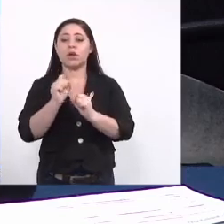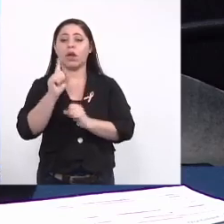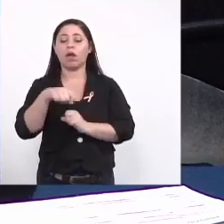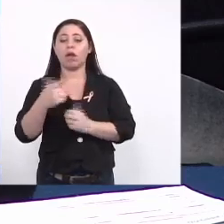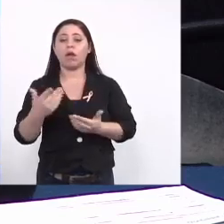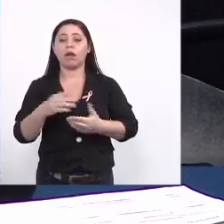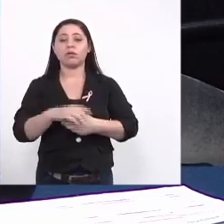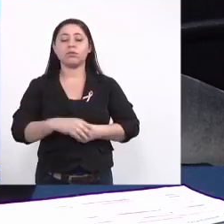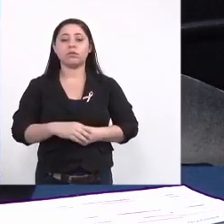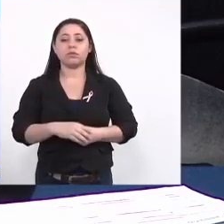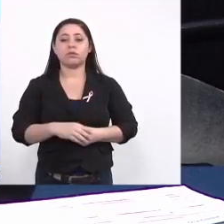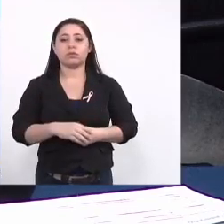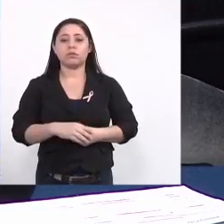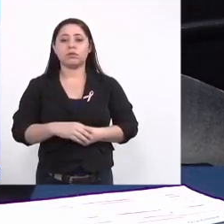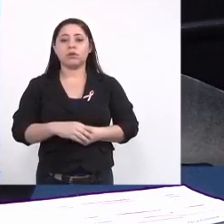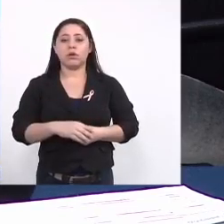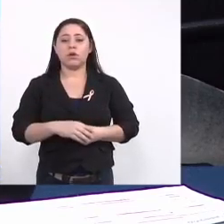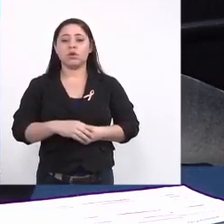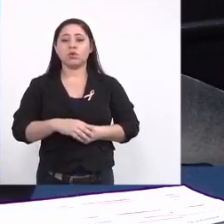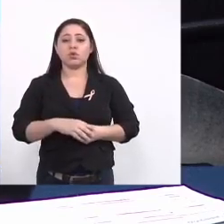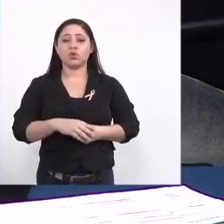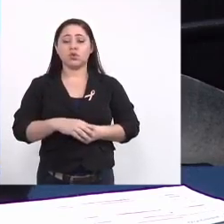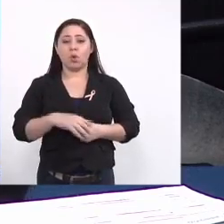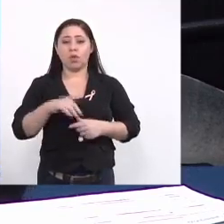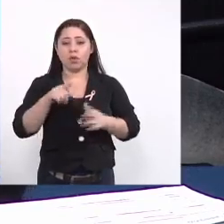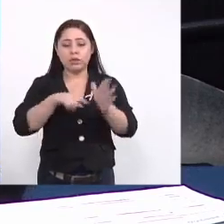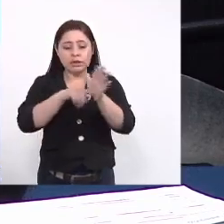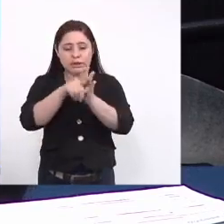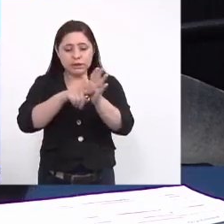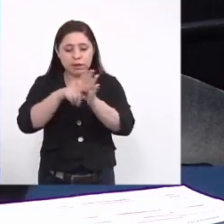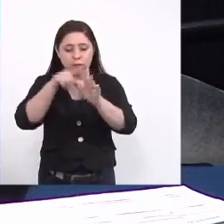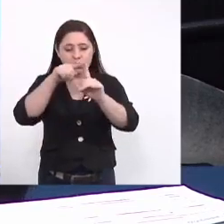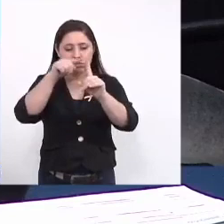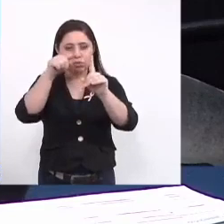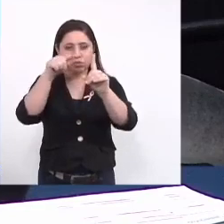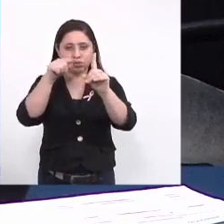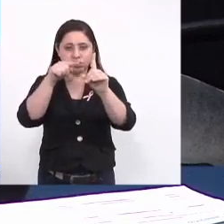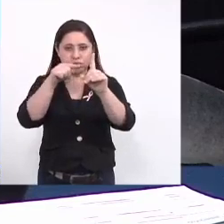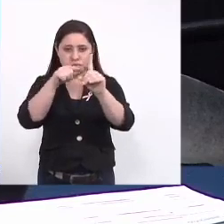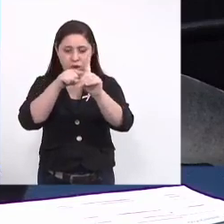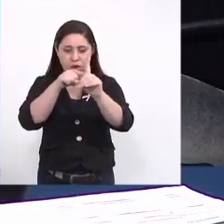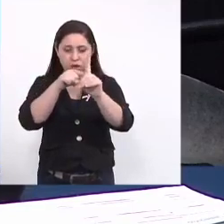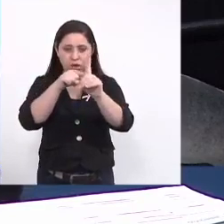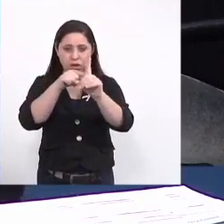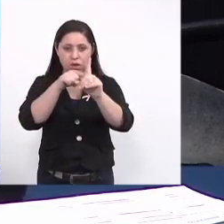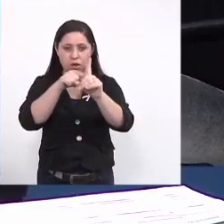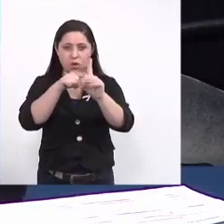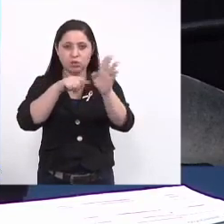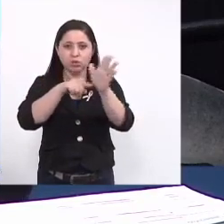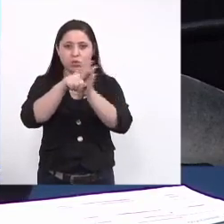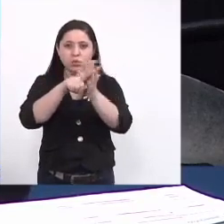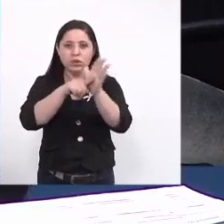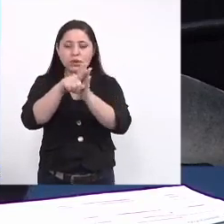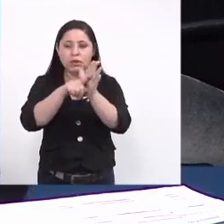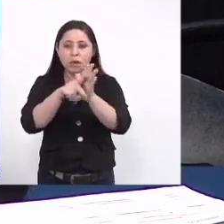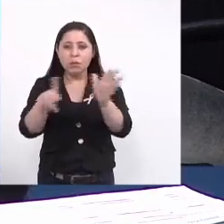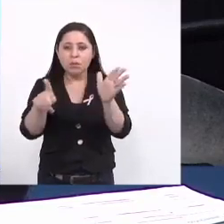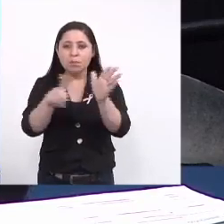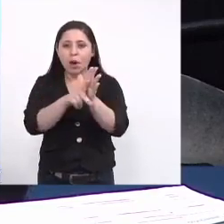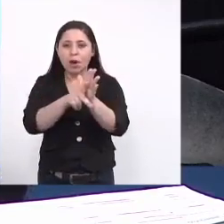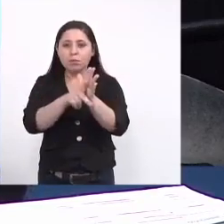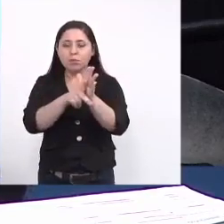no pré-natal das gestantes os